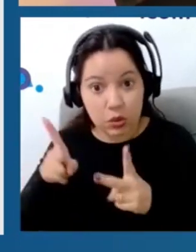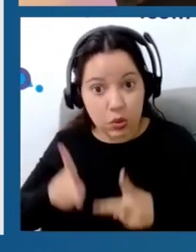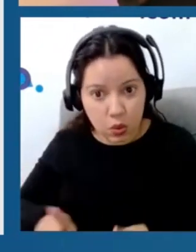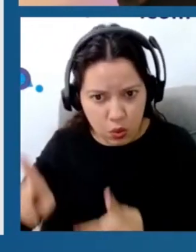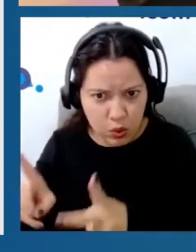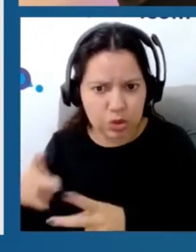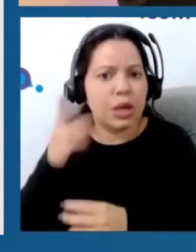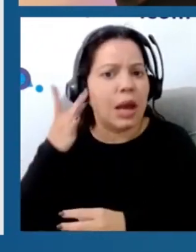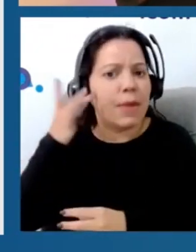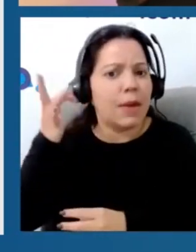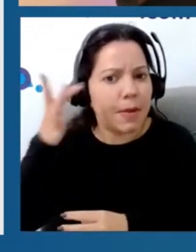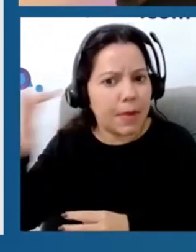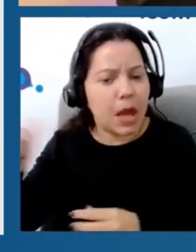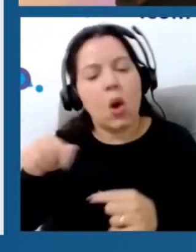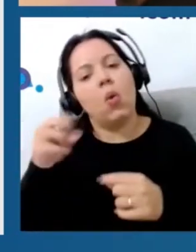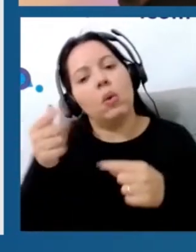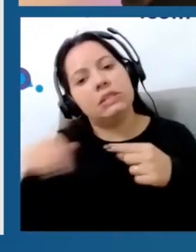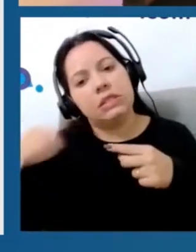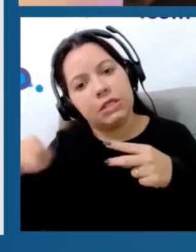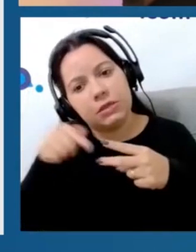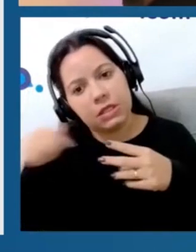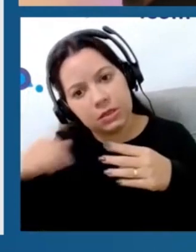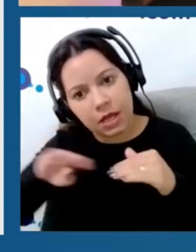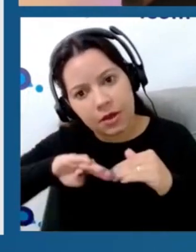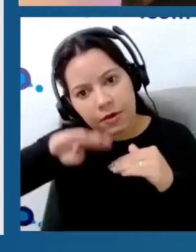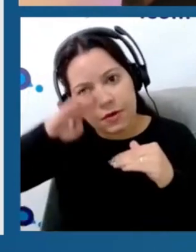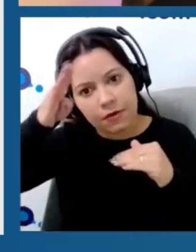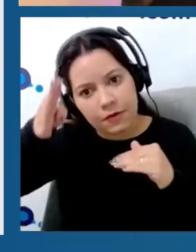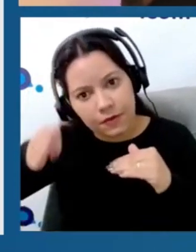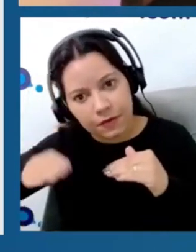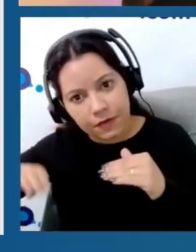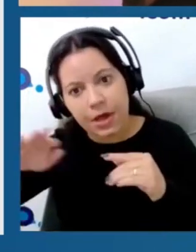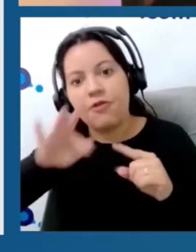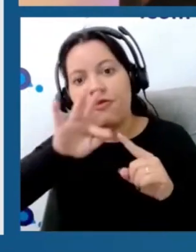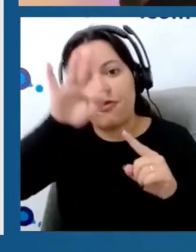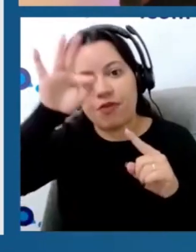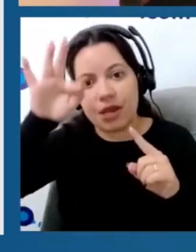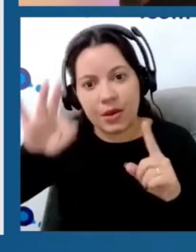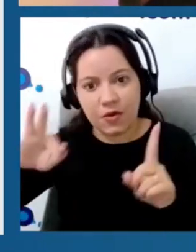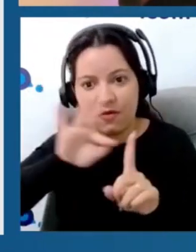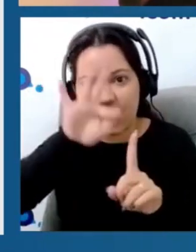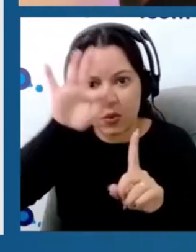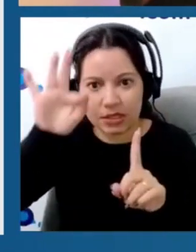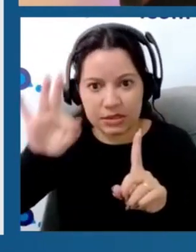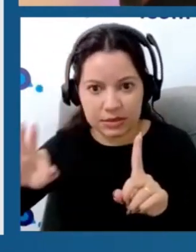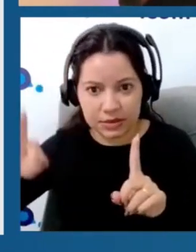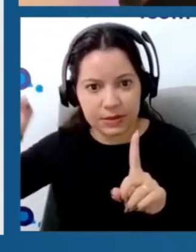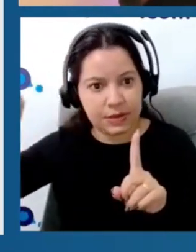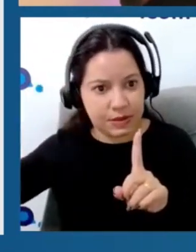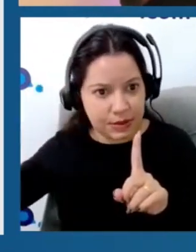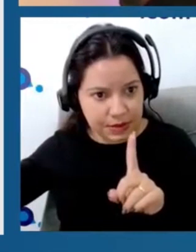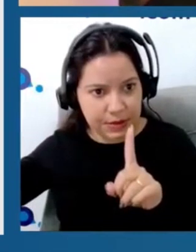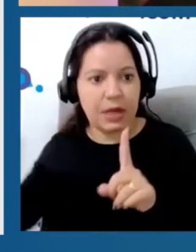dias ou várias semanas, mantendo os parâmetros de frequência e intensidade, que é a dose constante, a gente gera